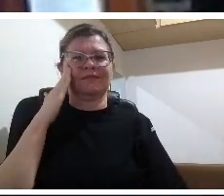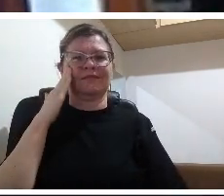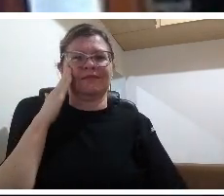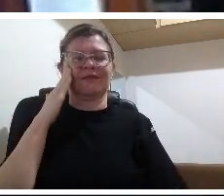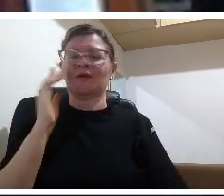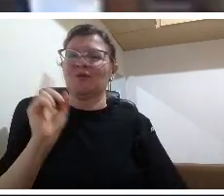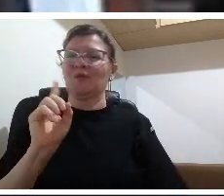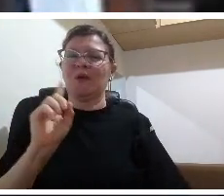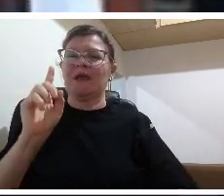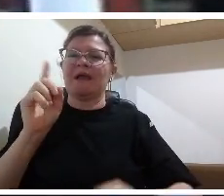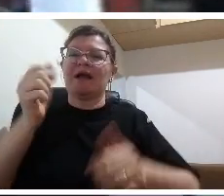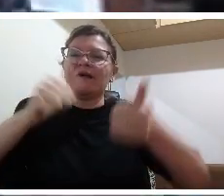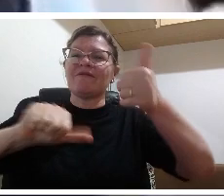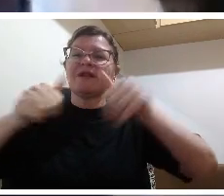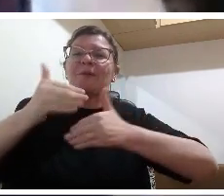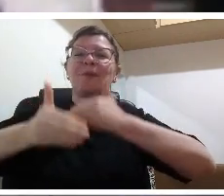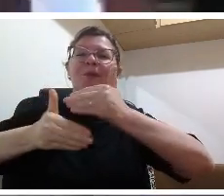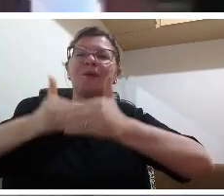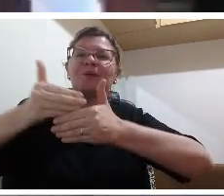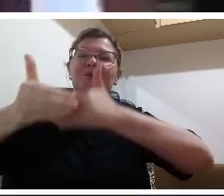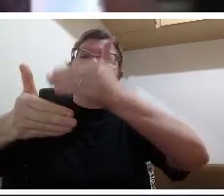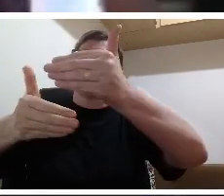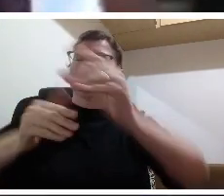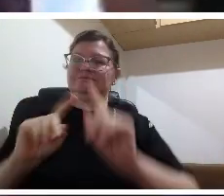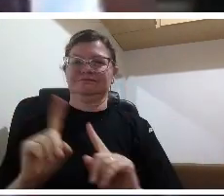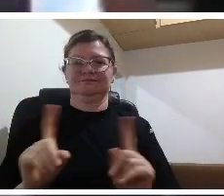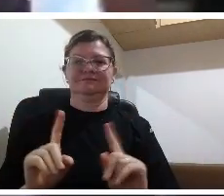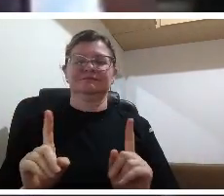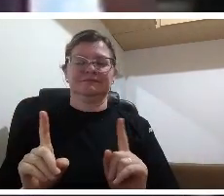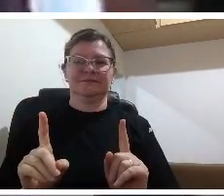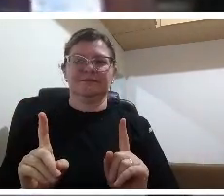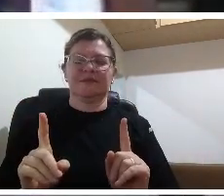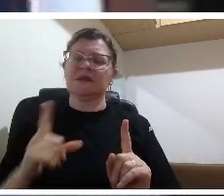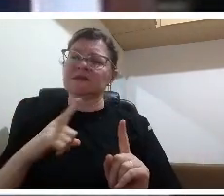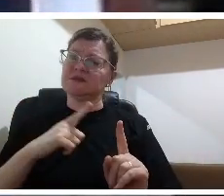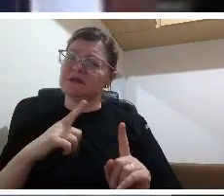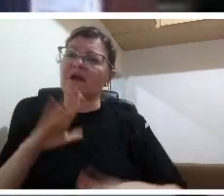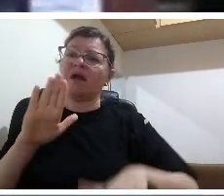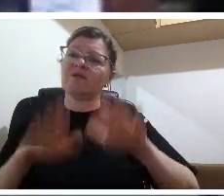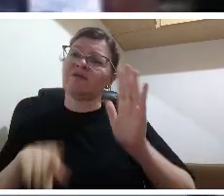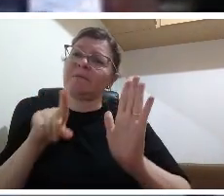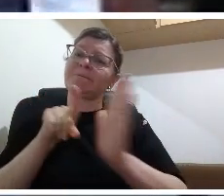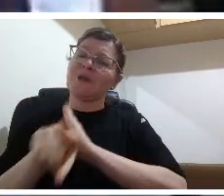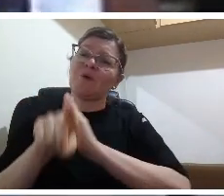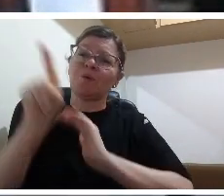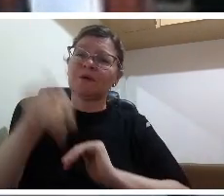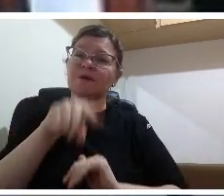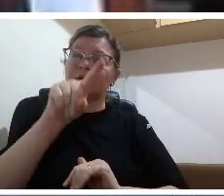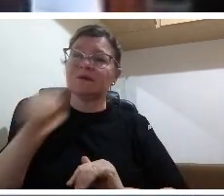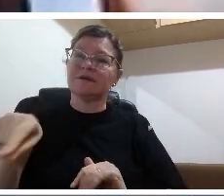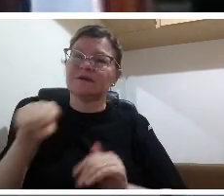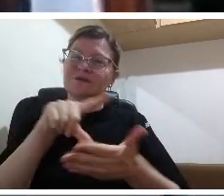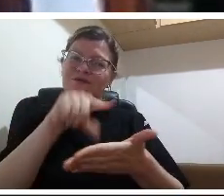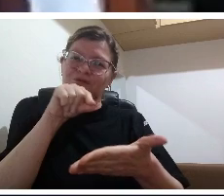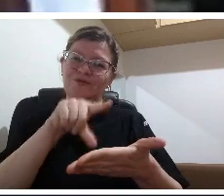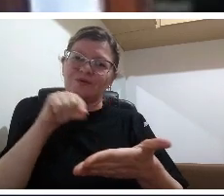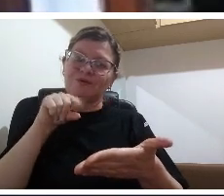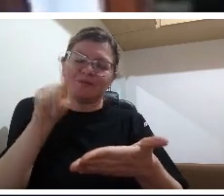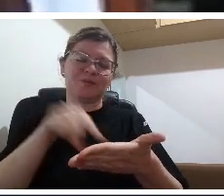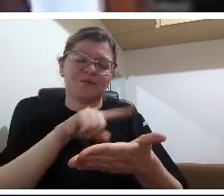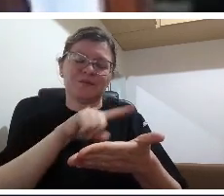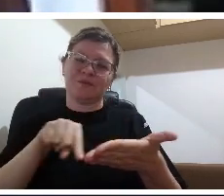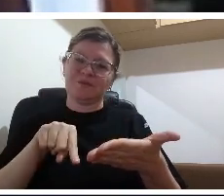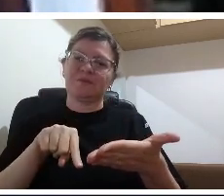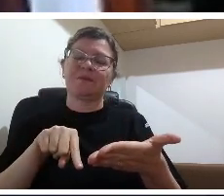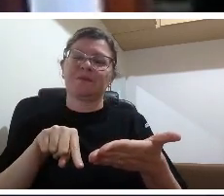as questões de múltipla escolha mas eu acho que lá efetivamente ocorre a avaliação por que dada uma